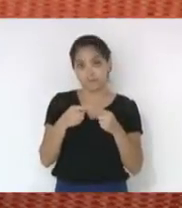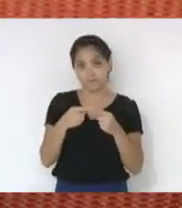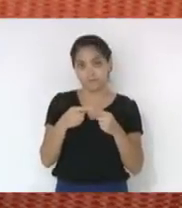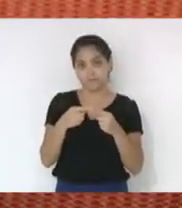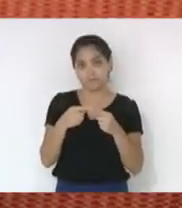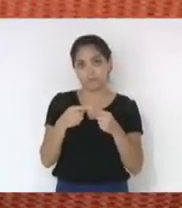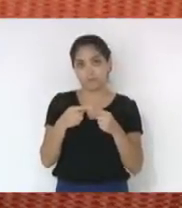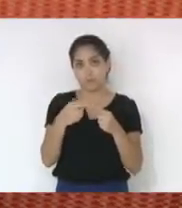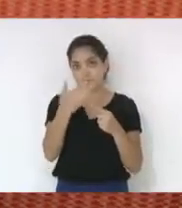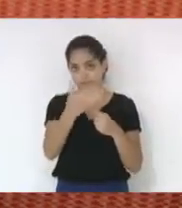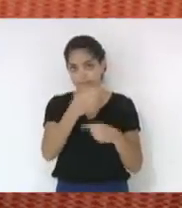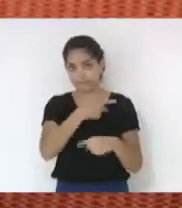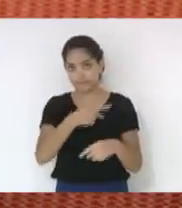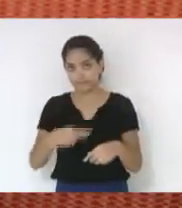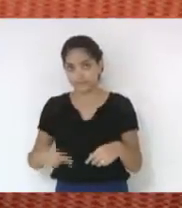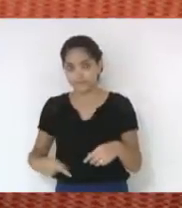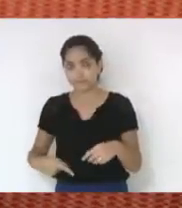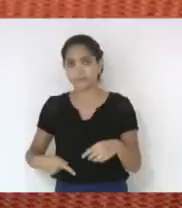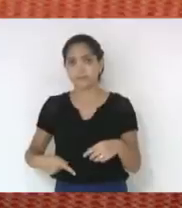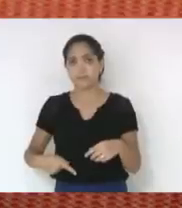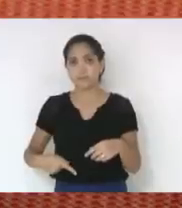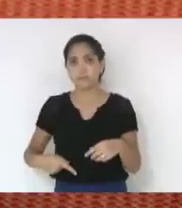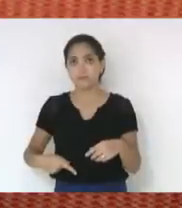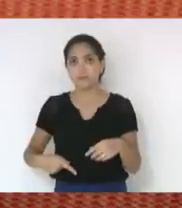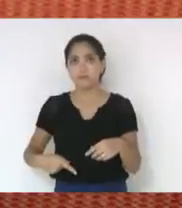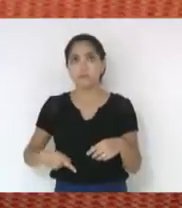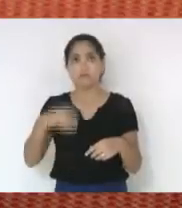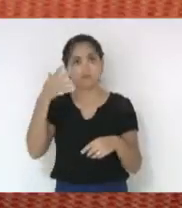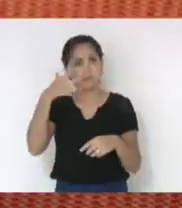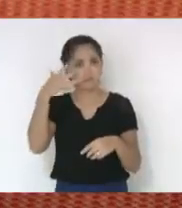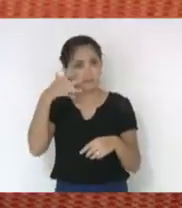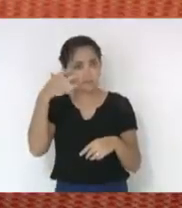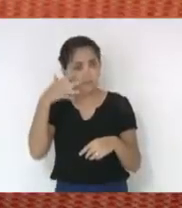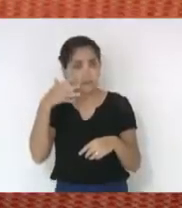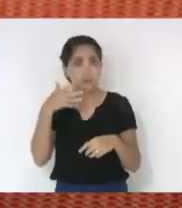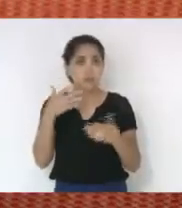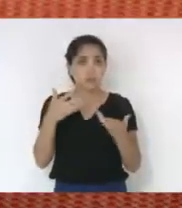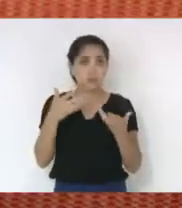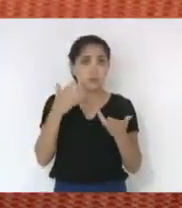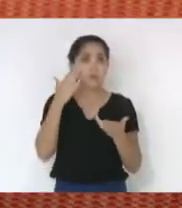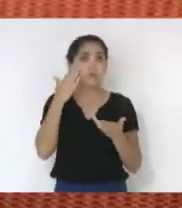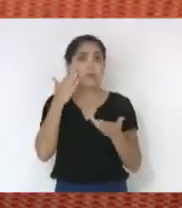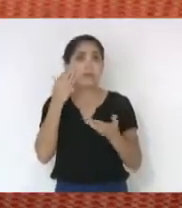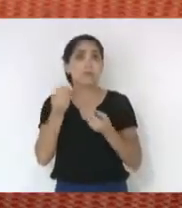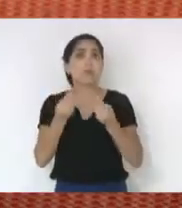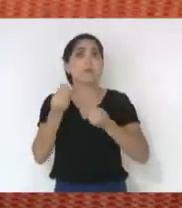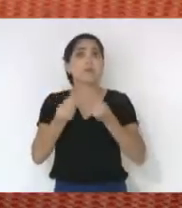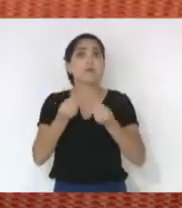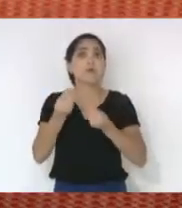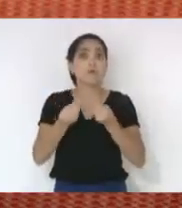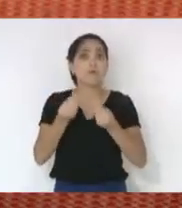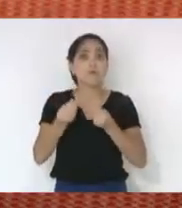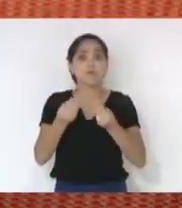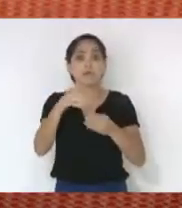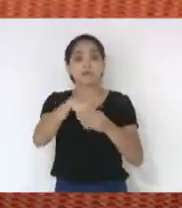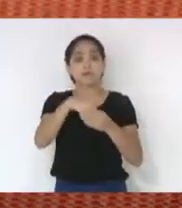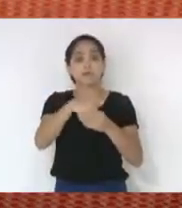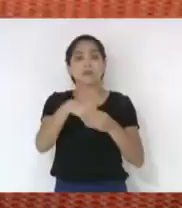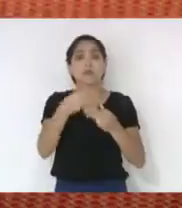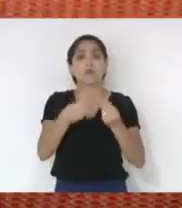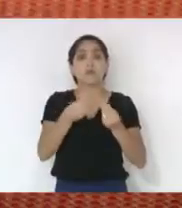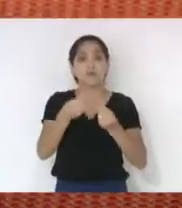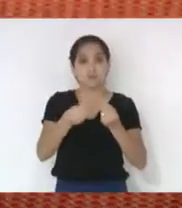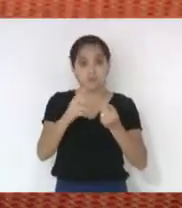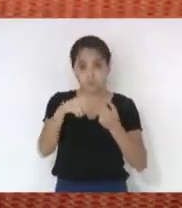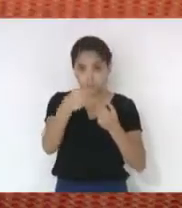presidente, vou fazer uma explanação e depois quero saber como irá se proceder a votação. Depois.